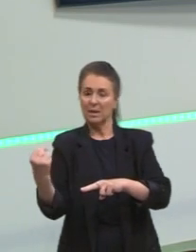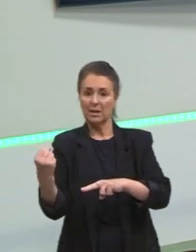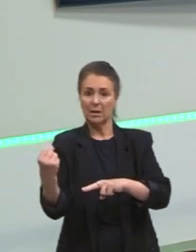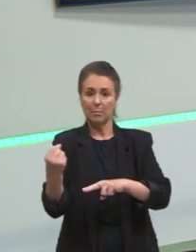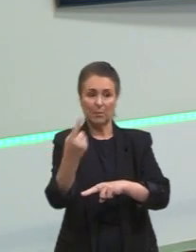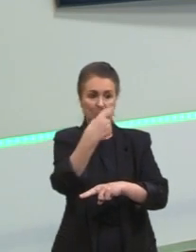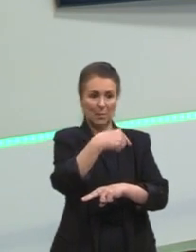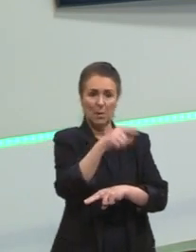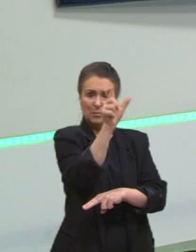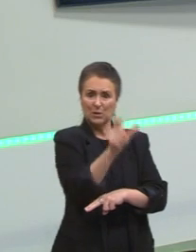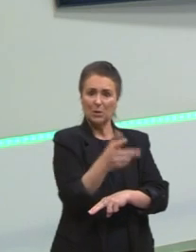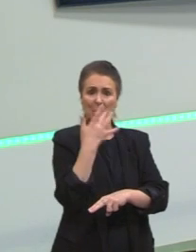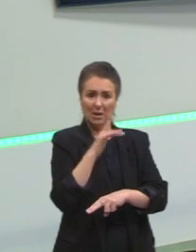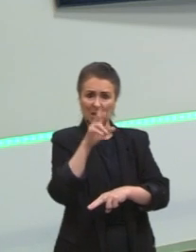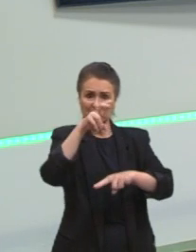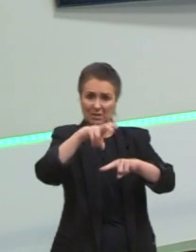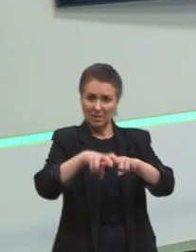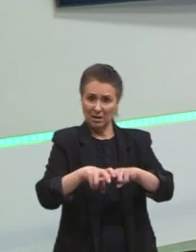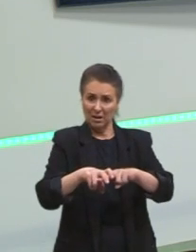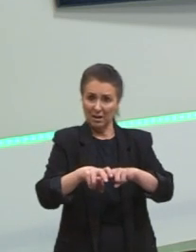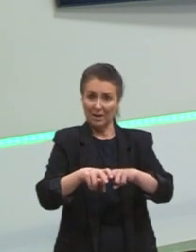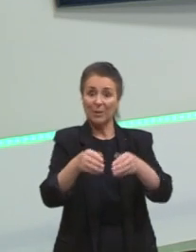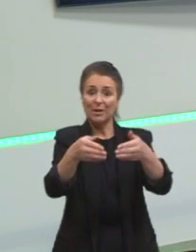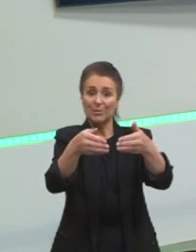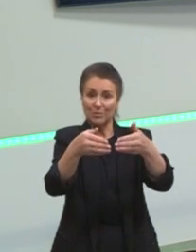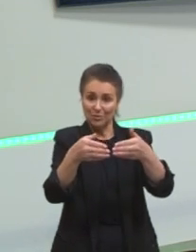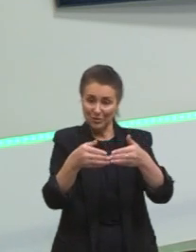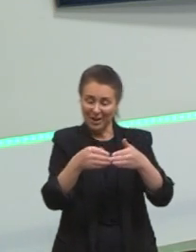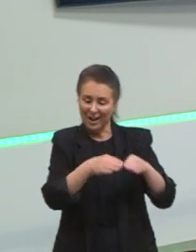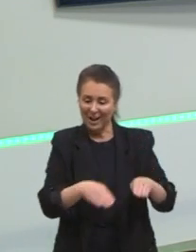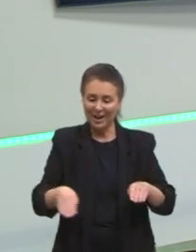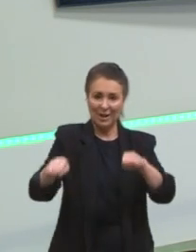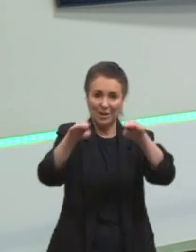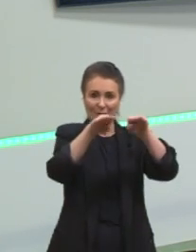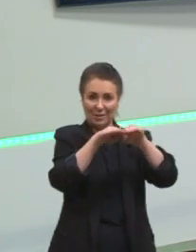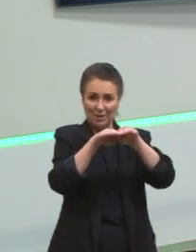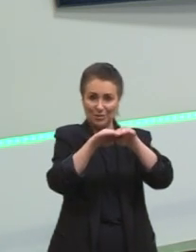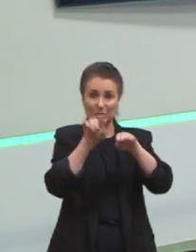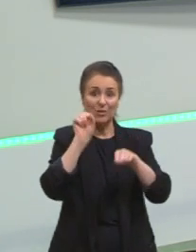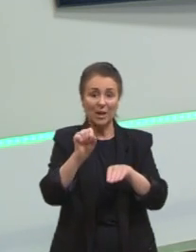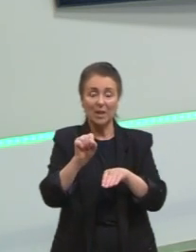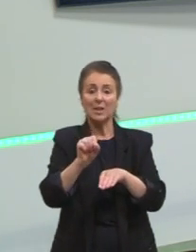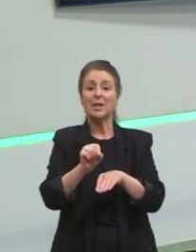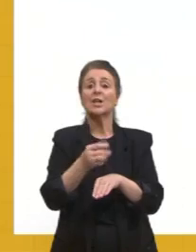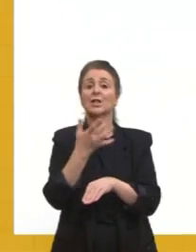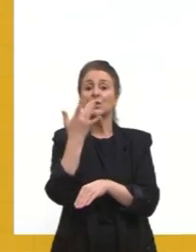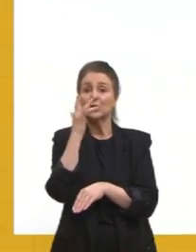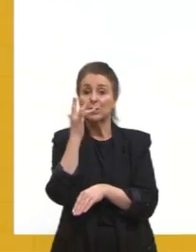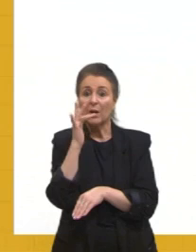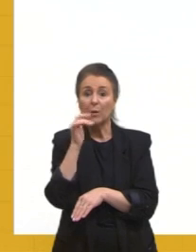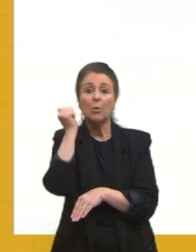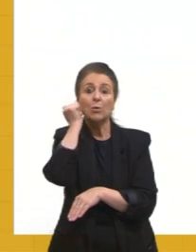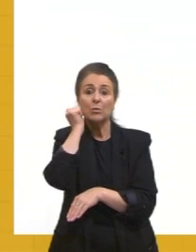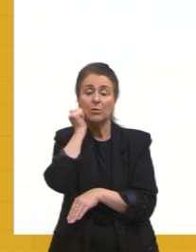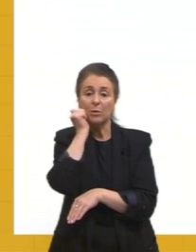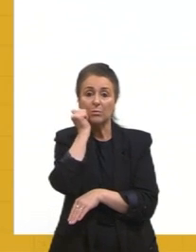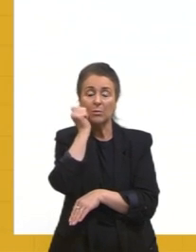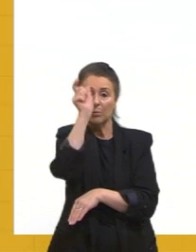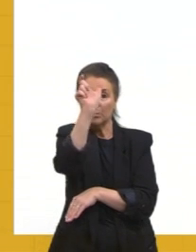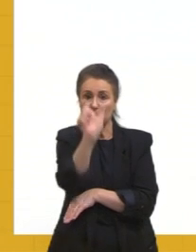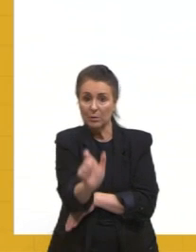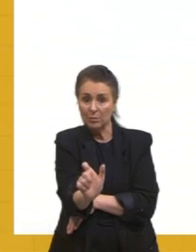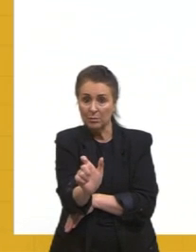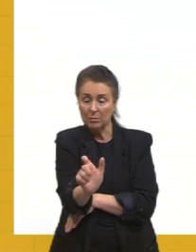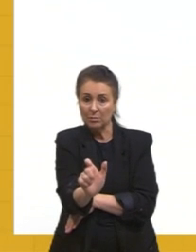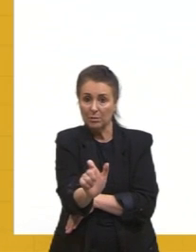a esse movimento que pedia igualdade civil entre negros e brancos. Então, parece a opção D, né? Ou será que é a eclosão